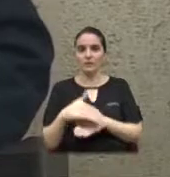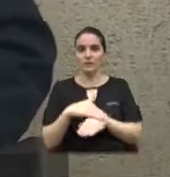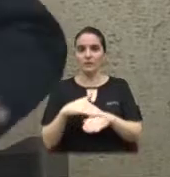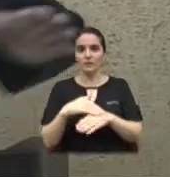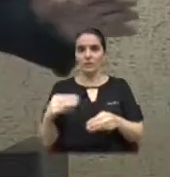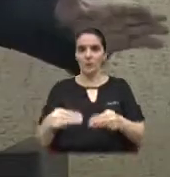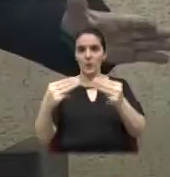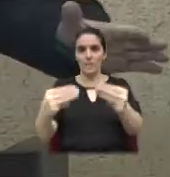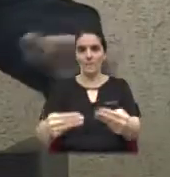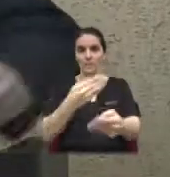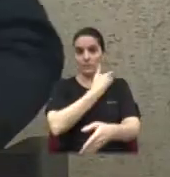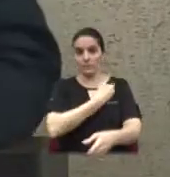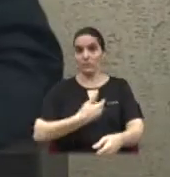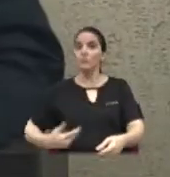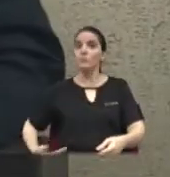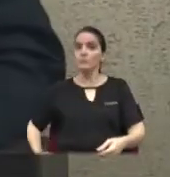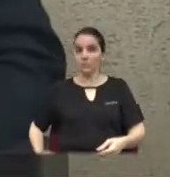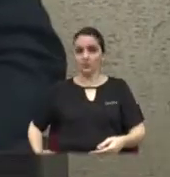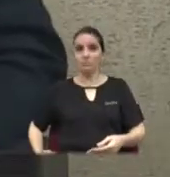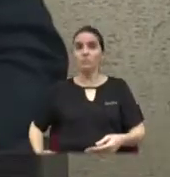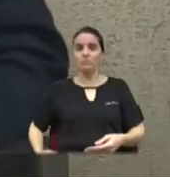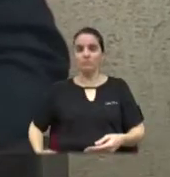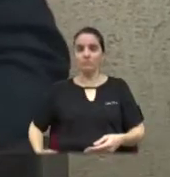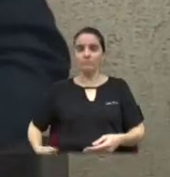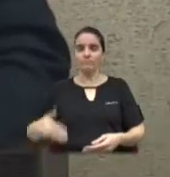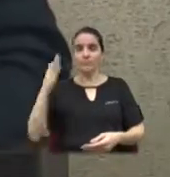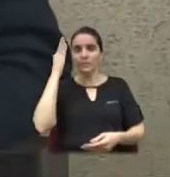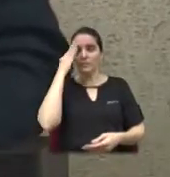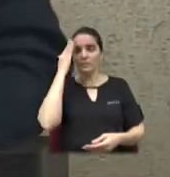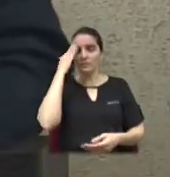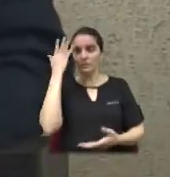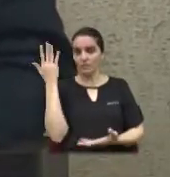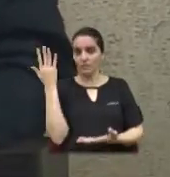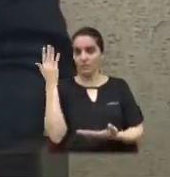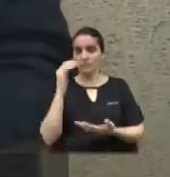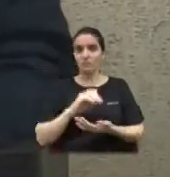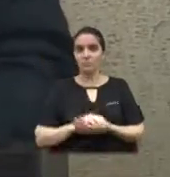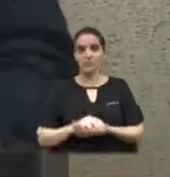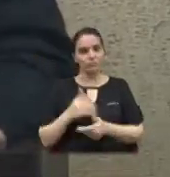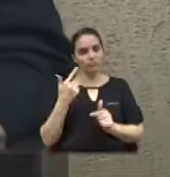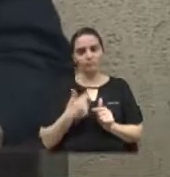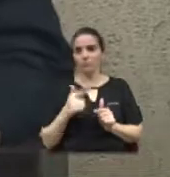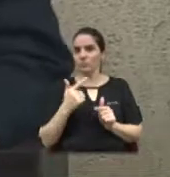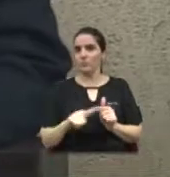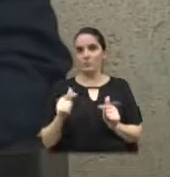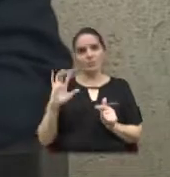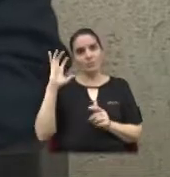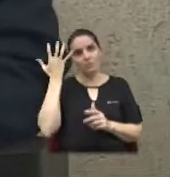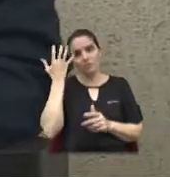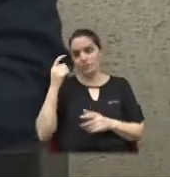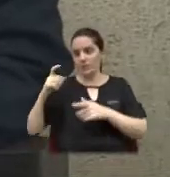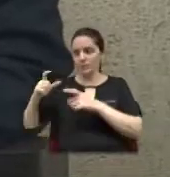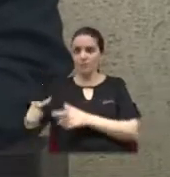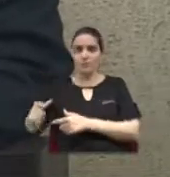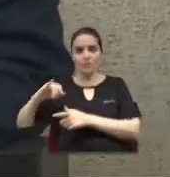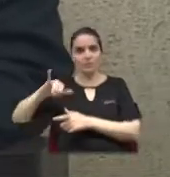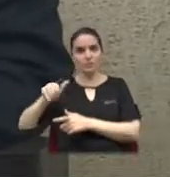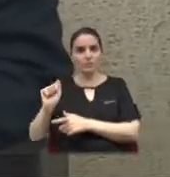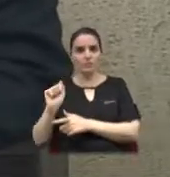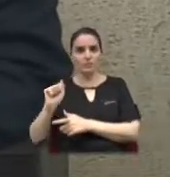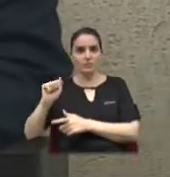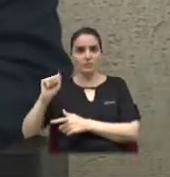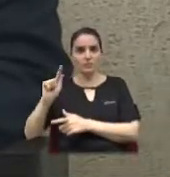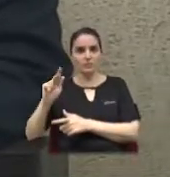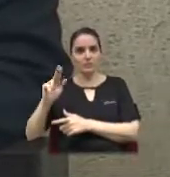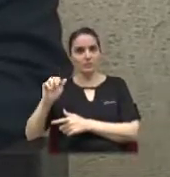Público, o Ministério a respeito desse problema que acontece no bairro Jaguari. Não dá